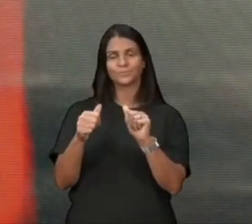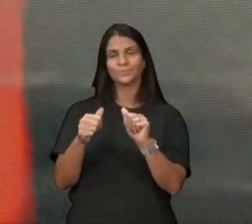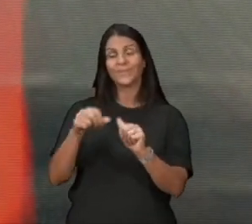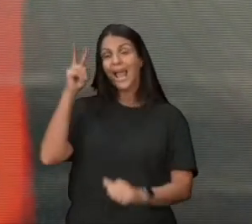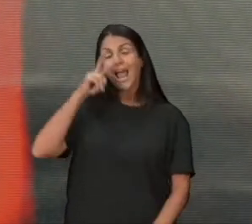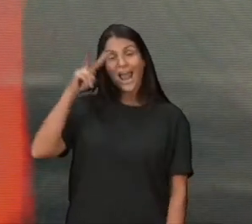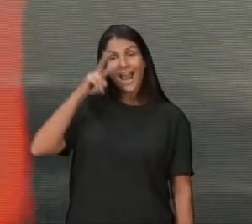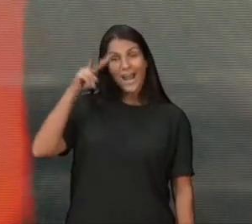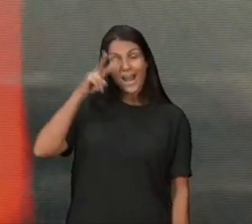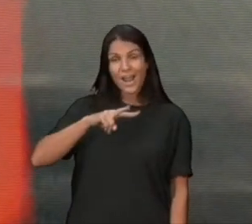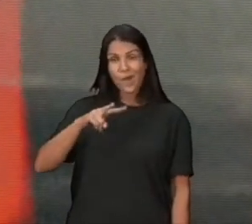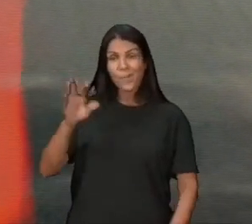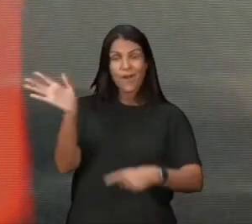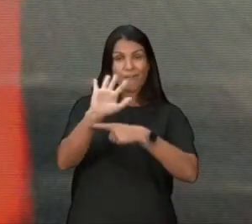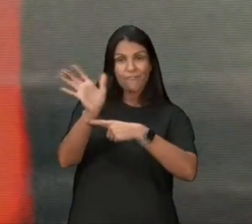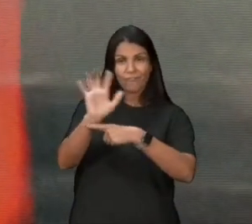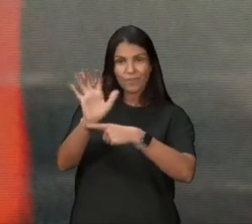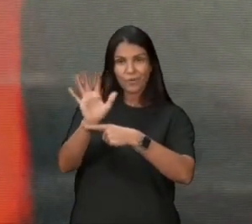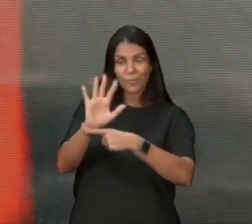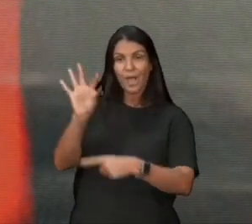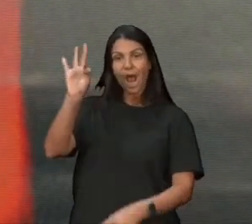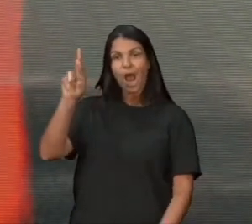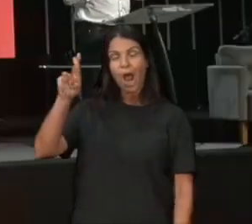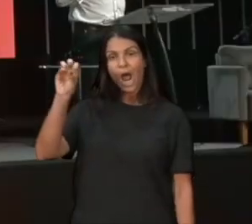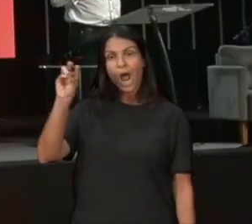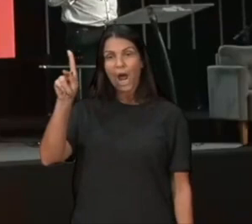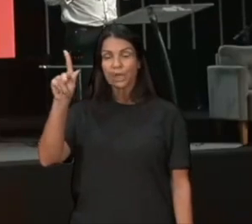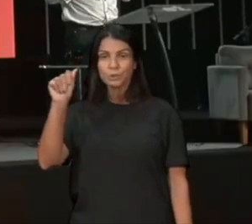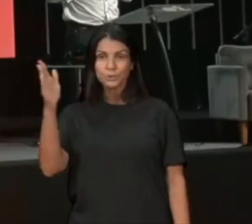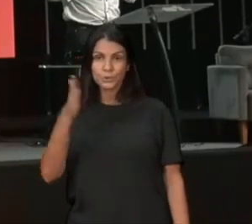a gente brincava com o outro o tempo inteiro assim, como é que era mesmo?